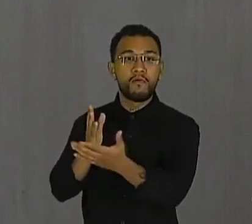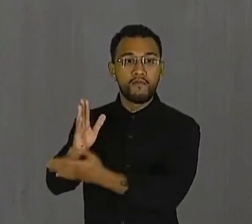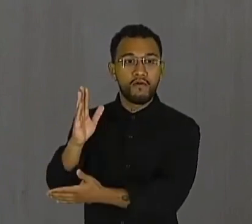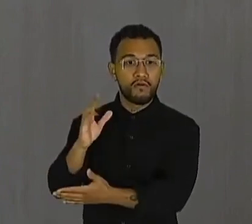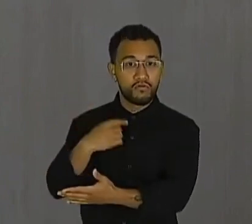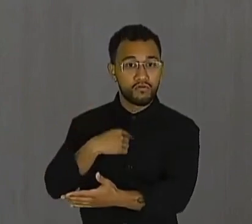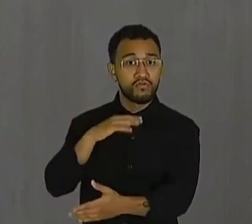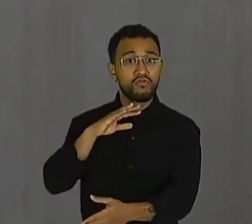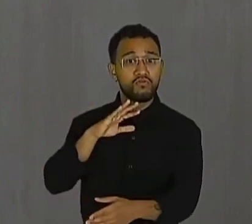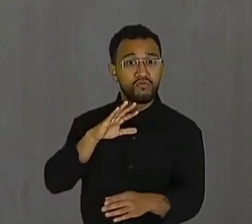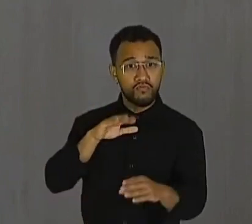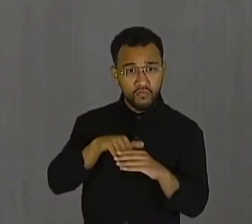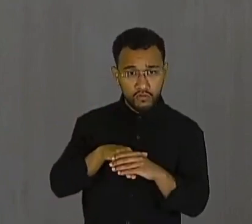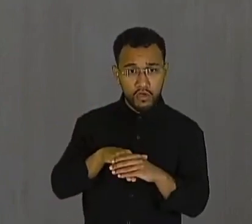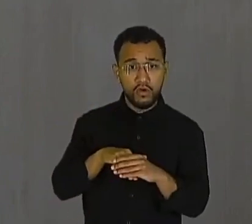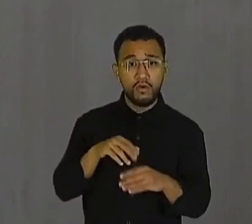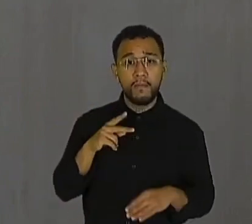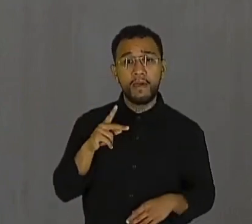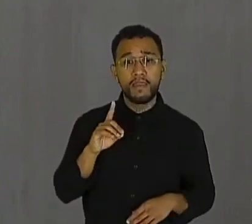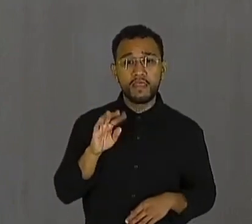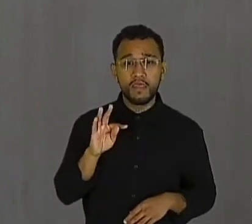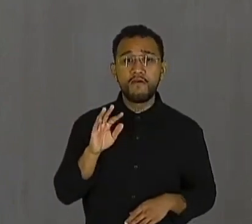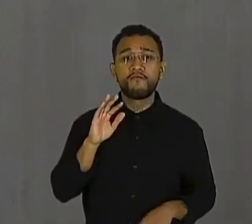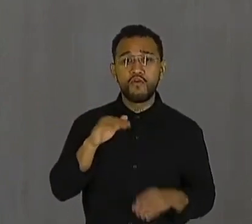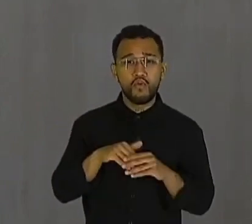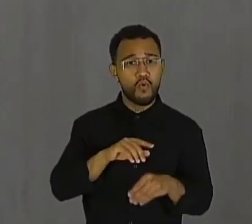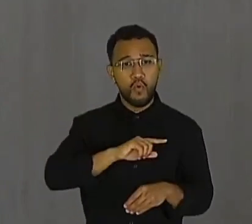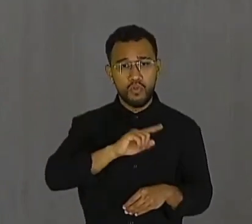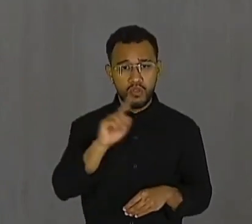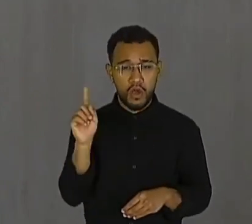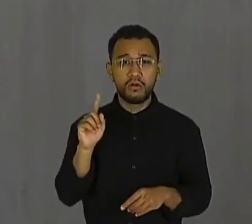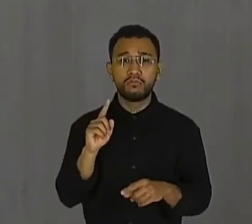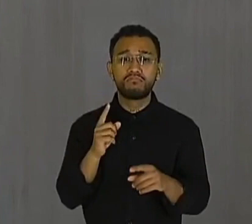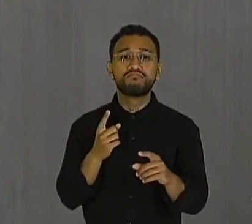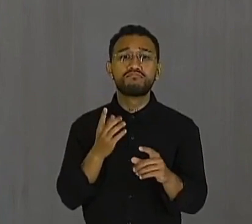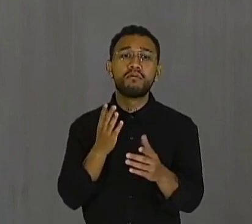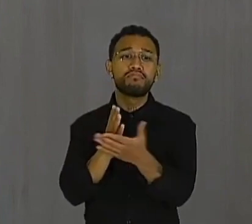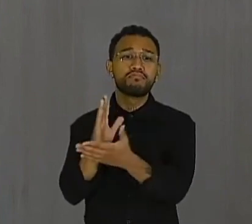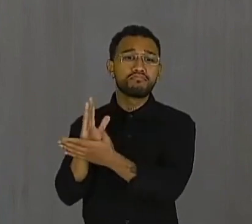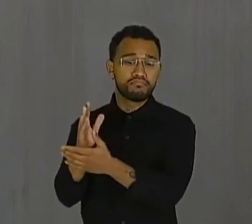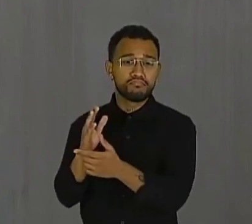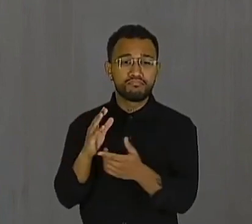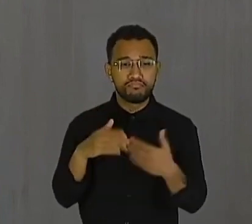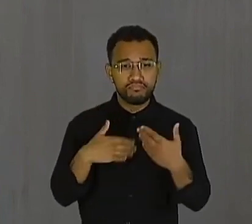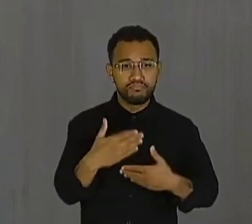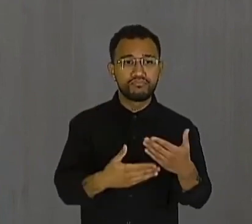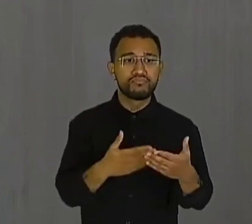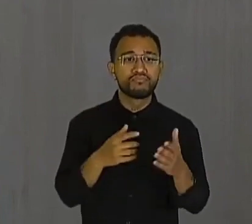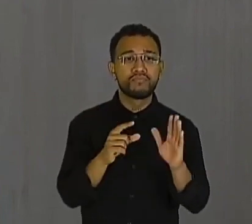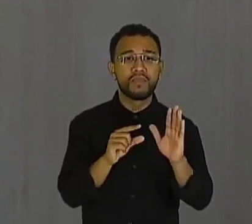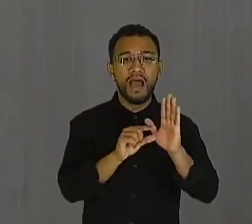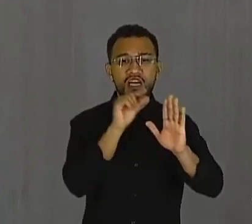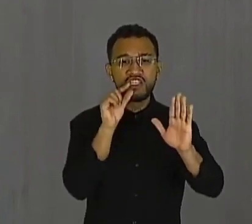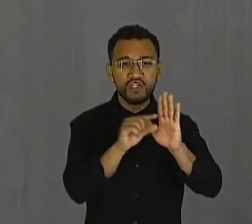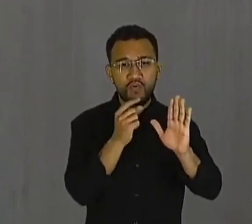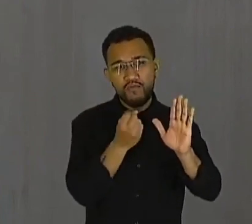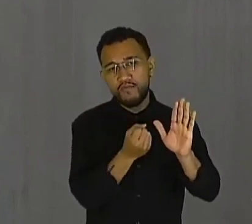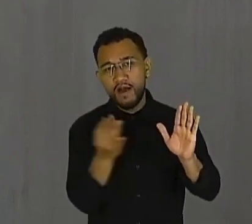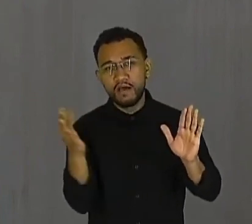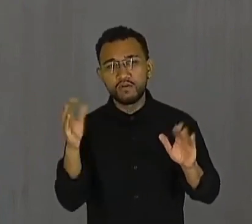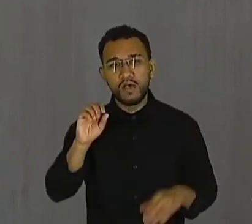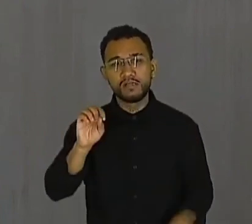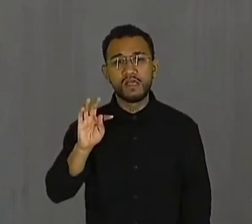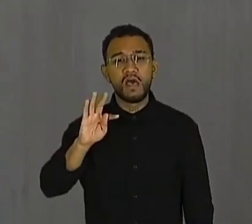voto, o voto da bancada do PDT contrário, diversos artigos que o Superior Tribunal, o